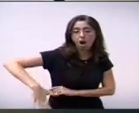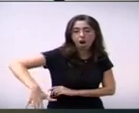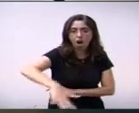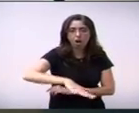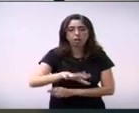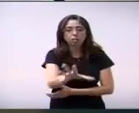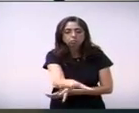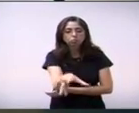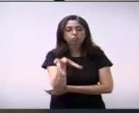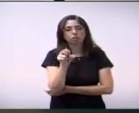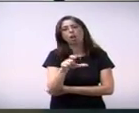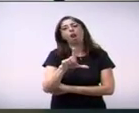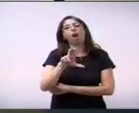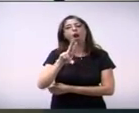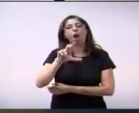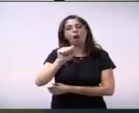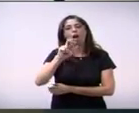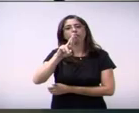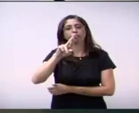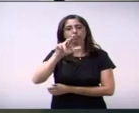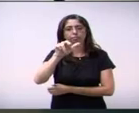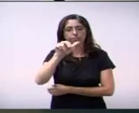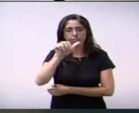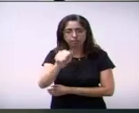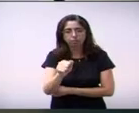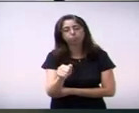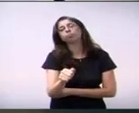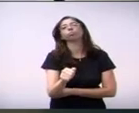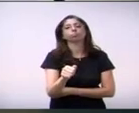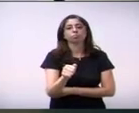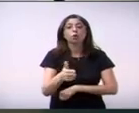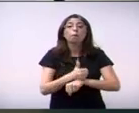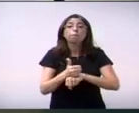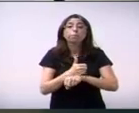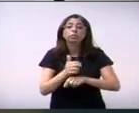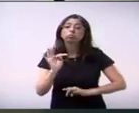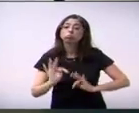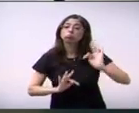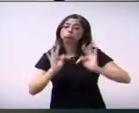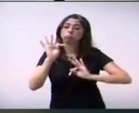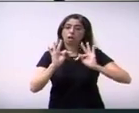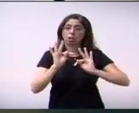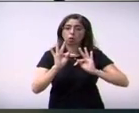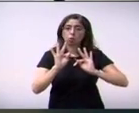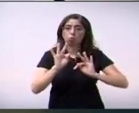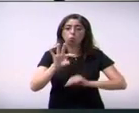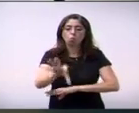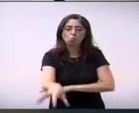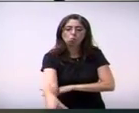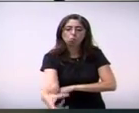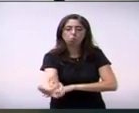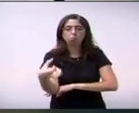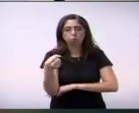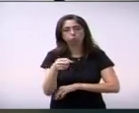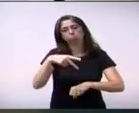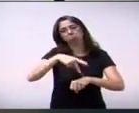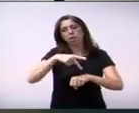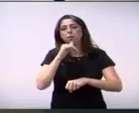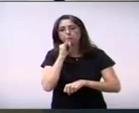adequada à condução técnico-econômica dos trabalhos de extração e beneficiamento,